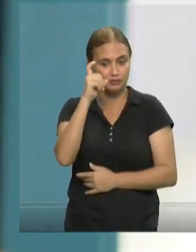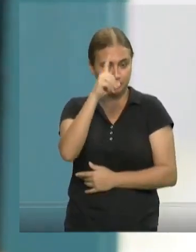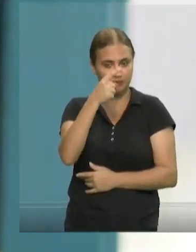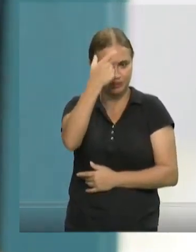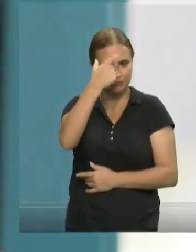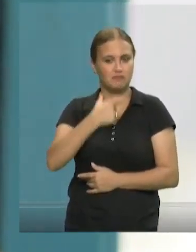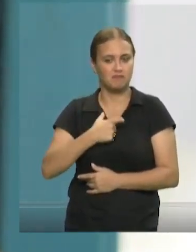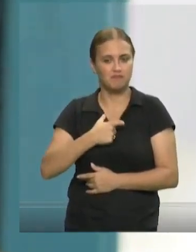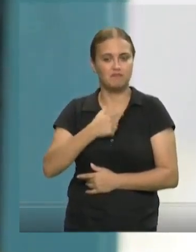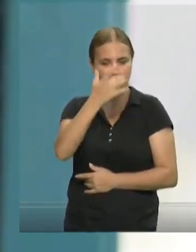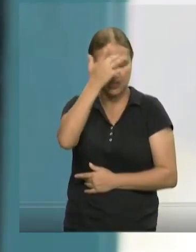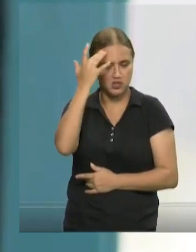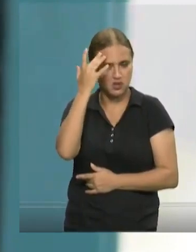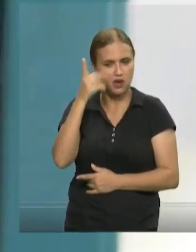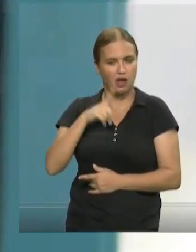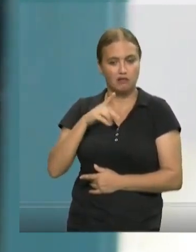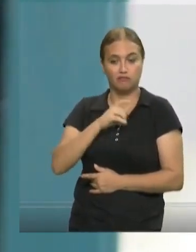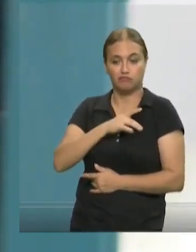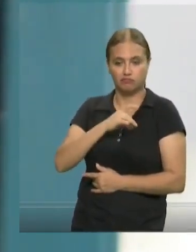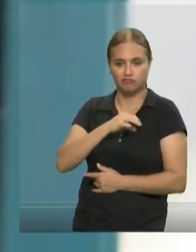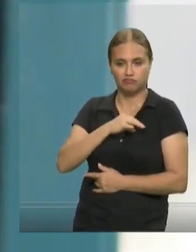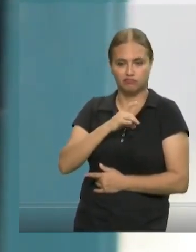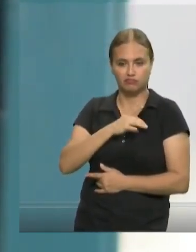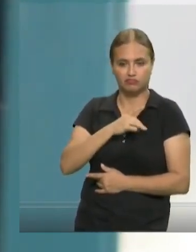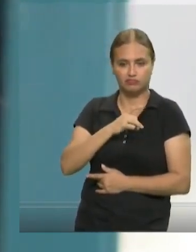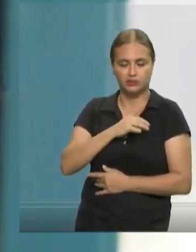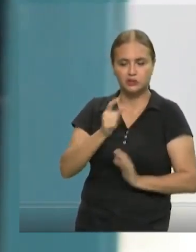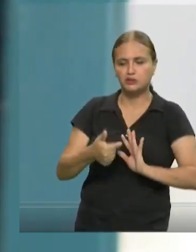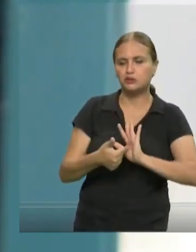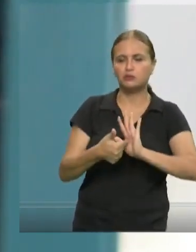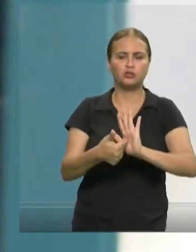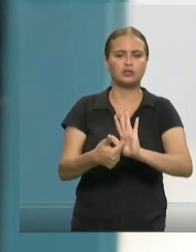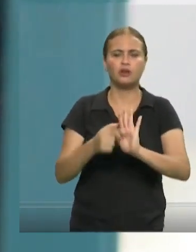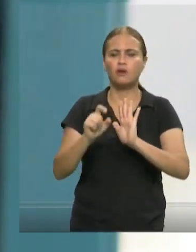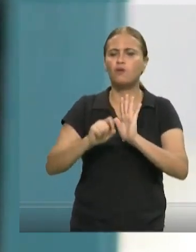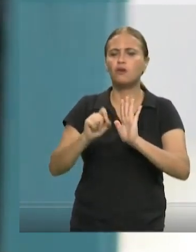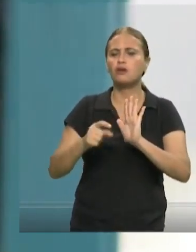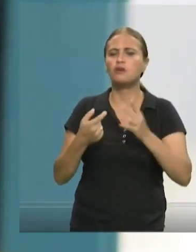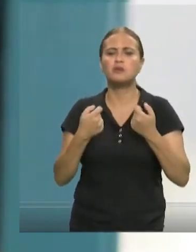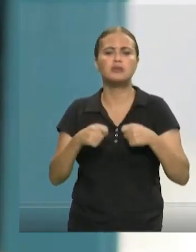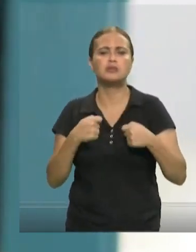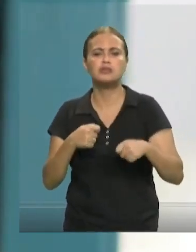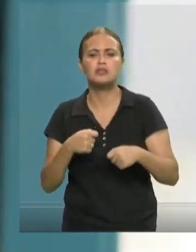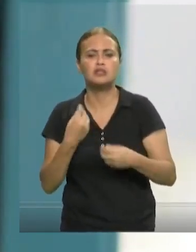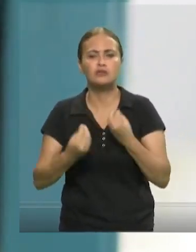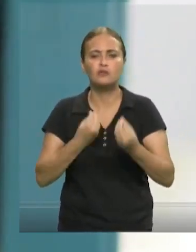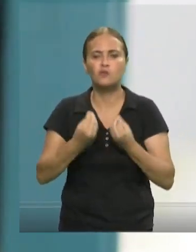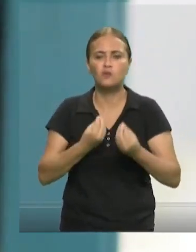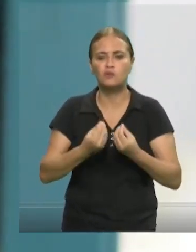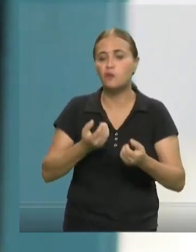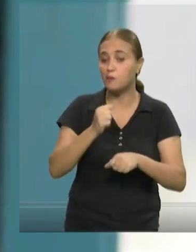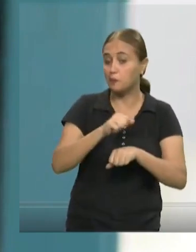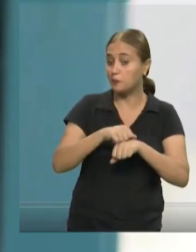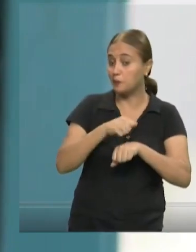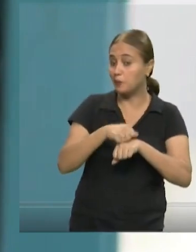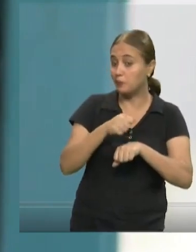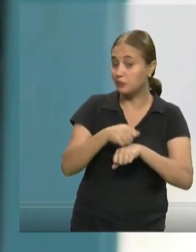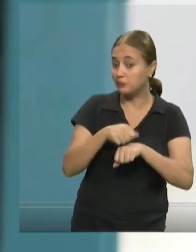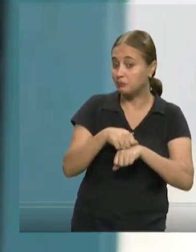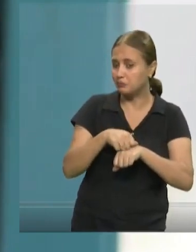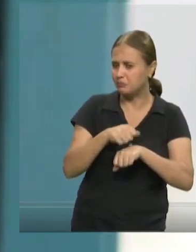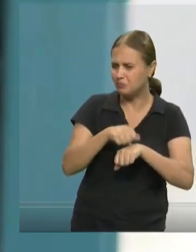Eu tenho medo de revelar do quanto eu preciso ou de como sou pobre. Sou, sim, muito pobre.